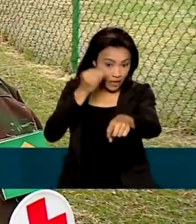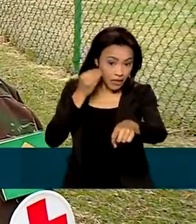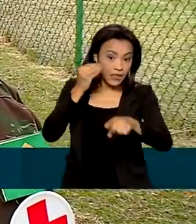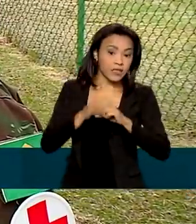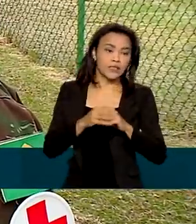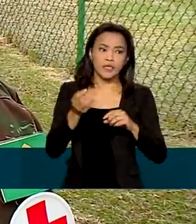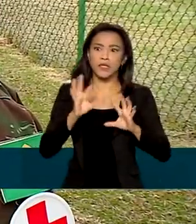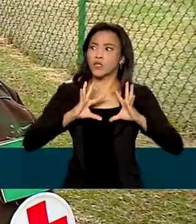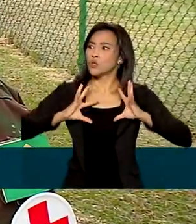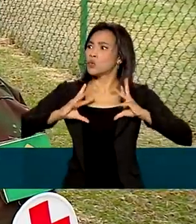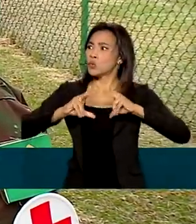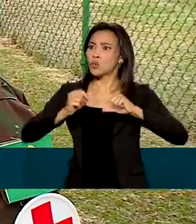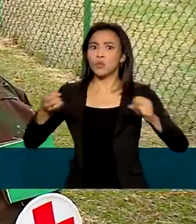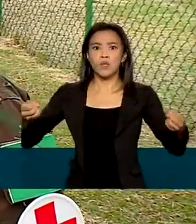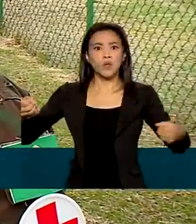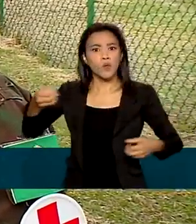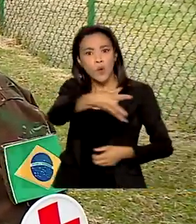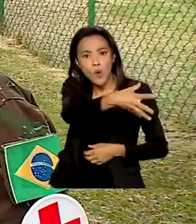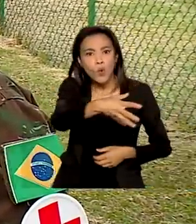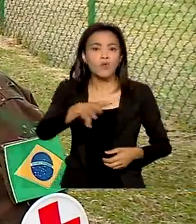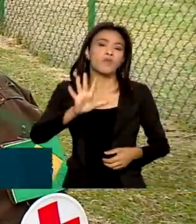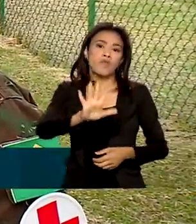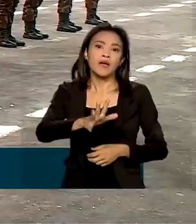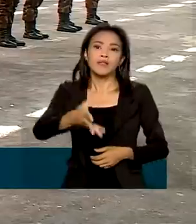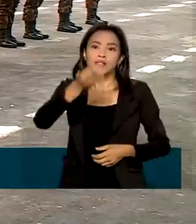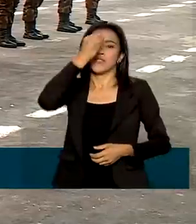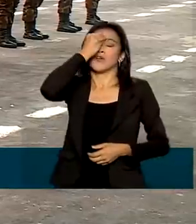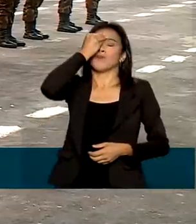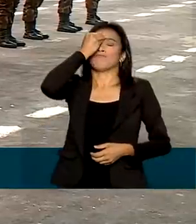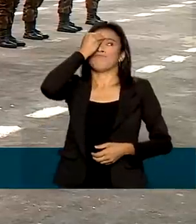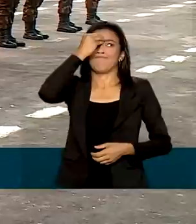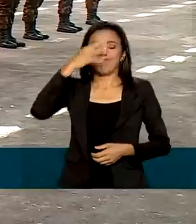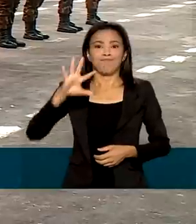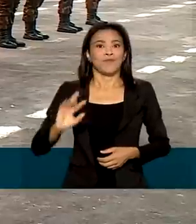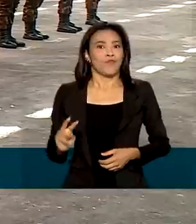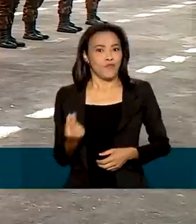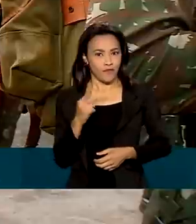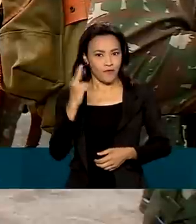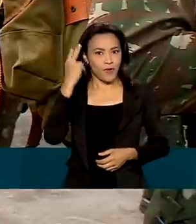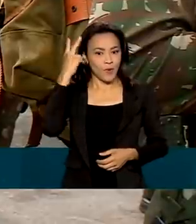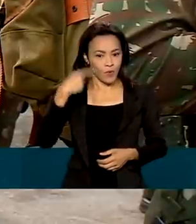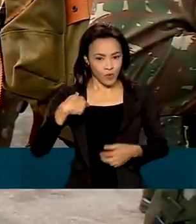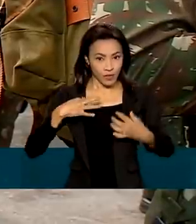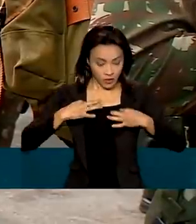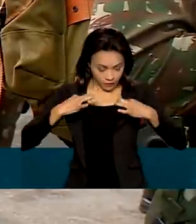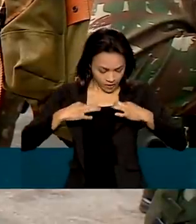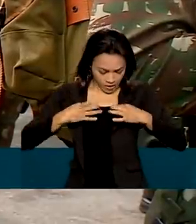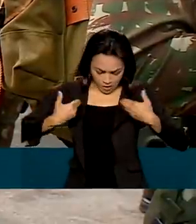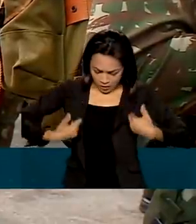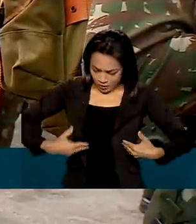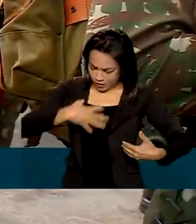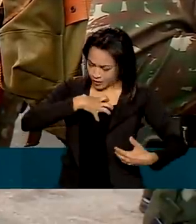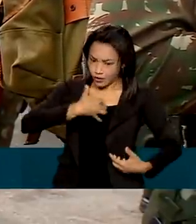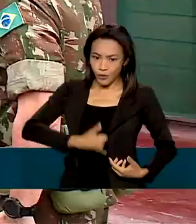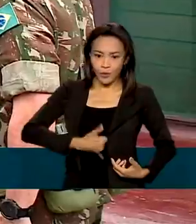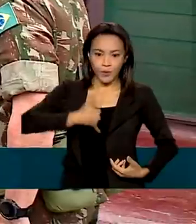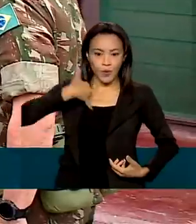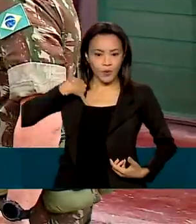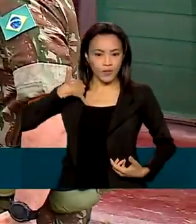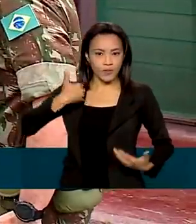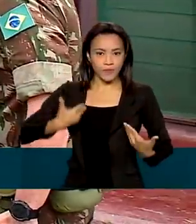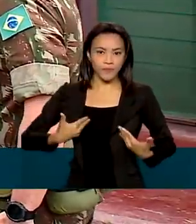Tudo é novo, mas grandioso que a gente vai levar para o da vida. Quando a gente está vestindo essa farda, a gente se sente muito orgulhosa.